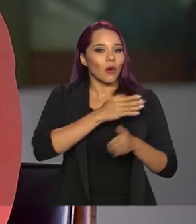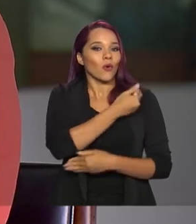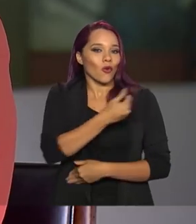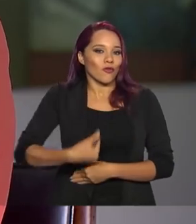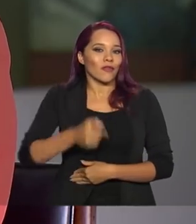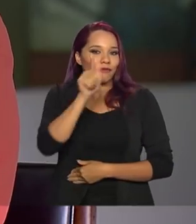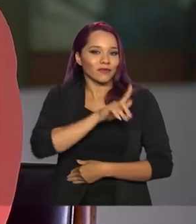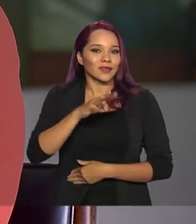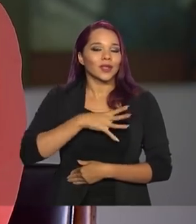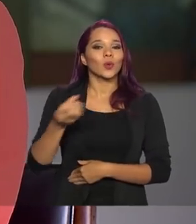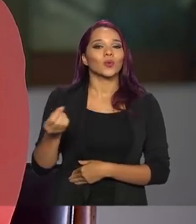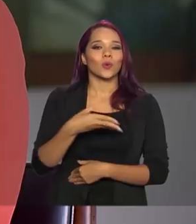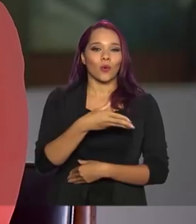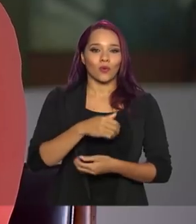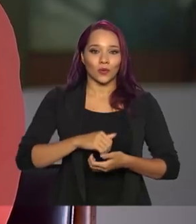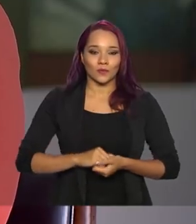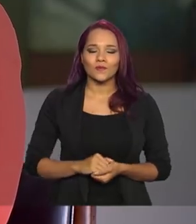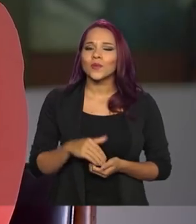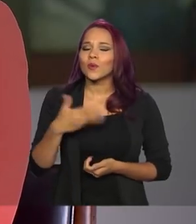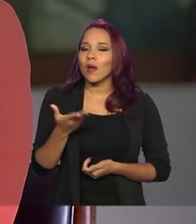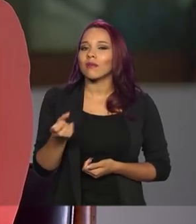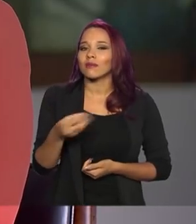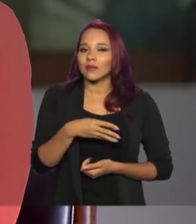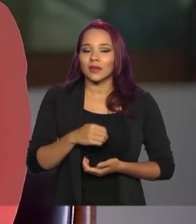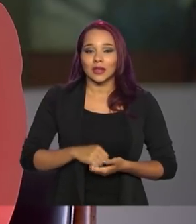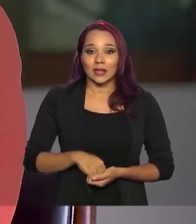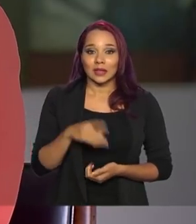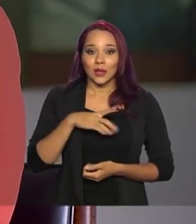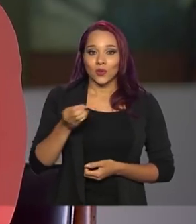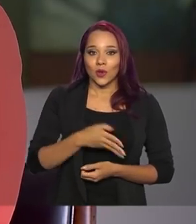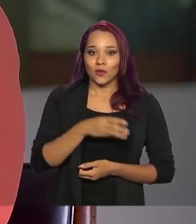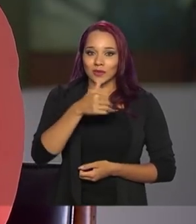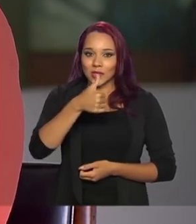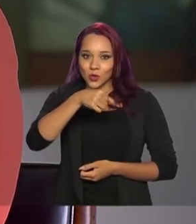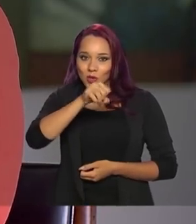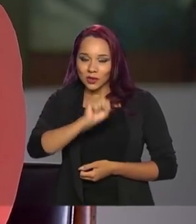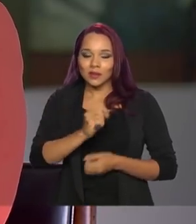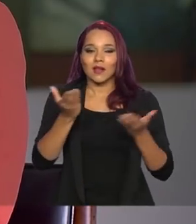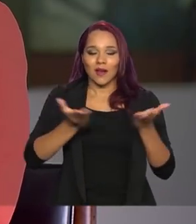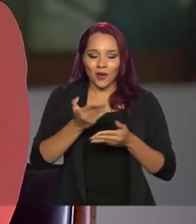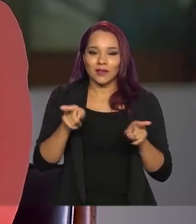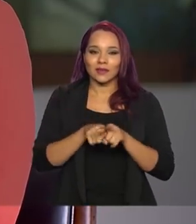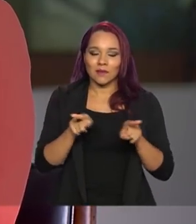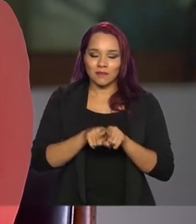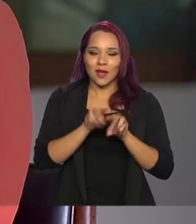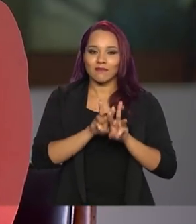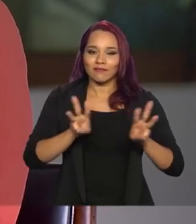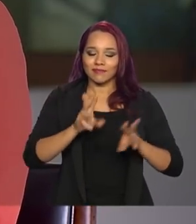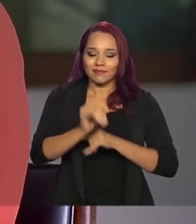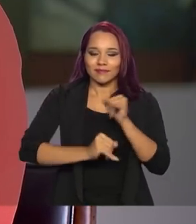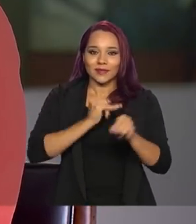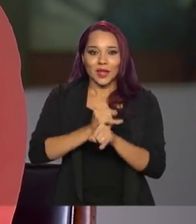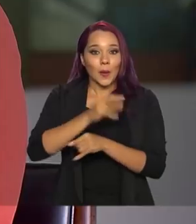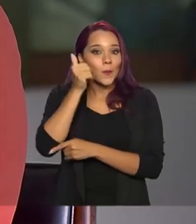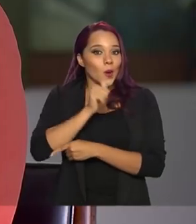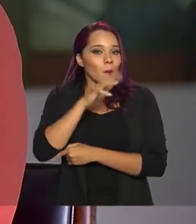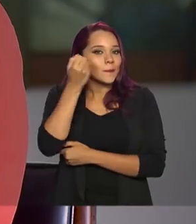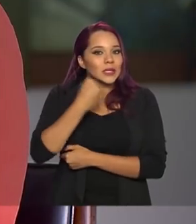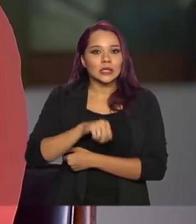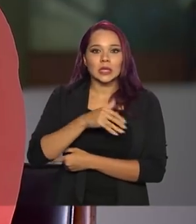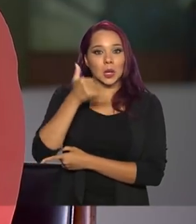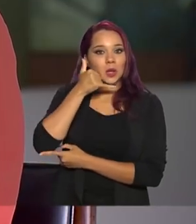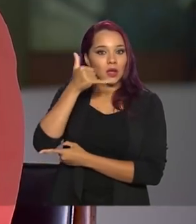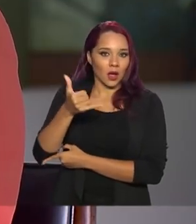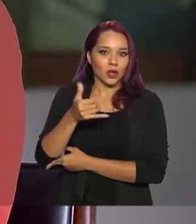veio com uma novidade. Qual é a novidade? O nosso 180 agora também vai ser online. A mulher não vai precisar mais ligar.